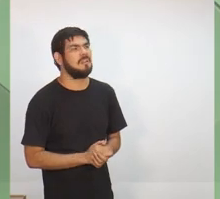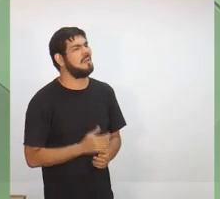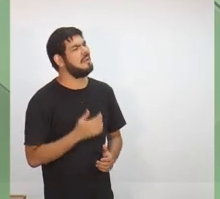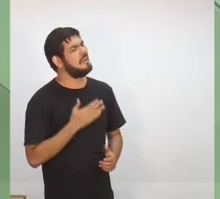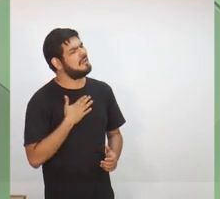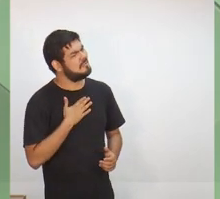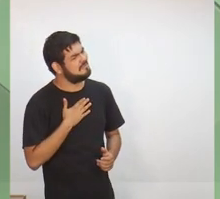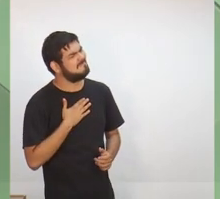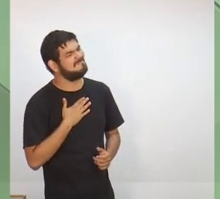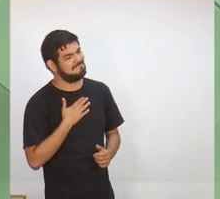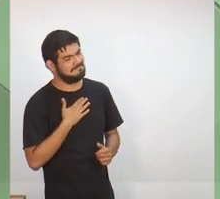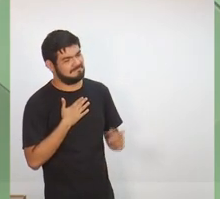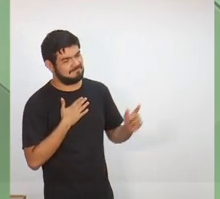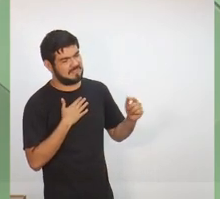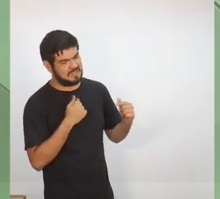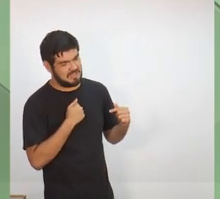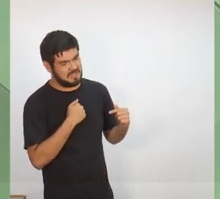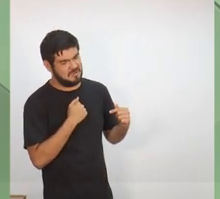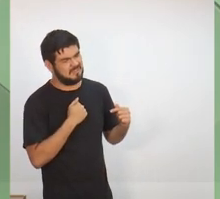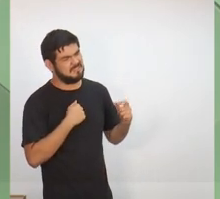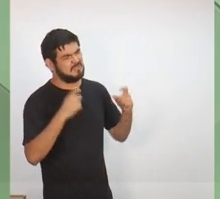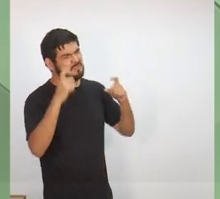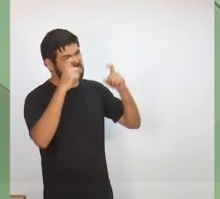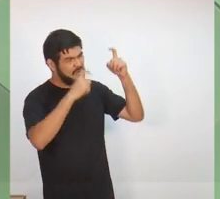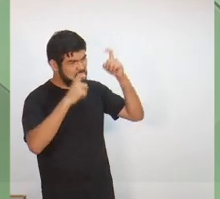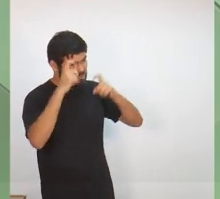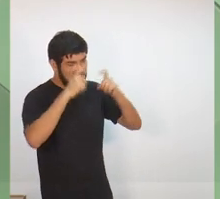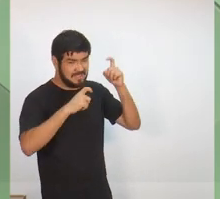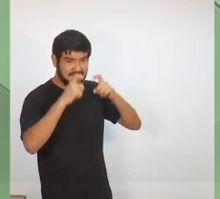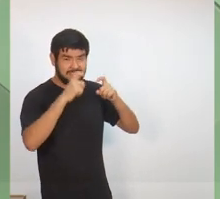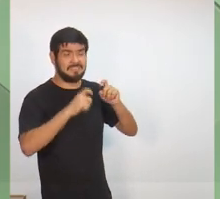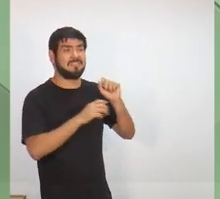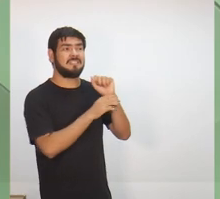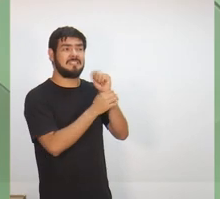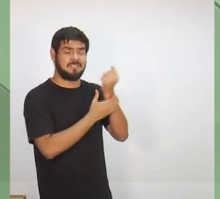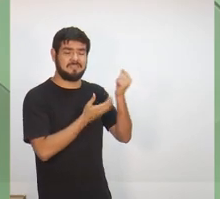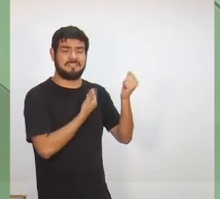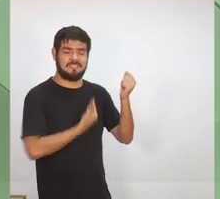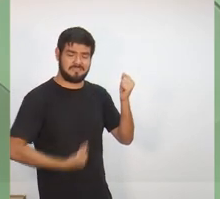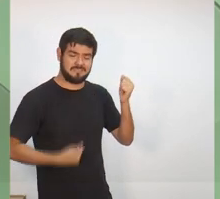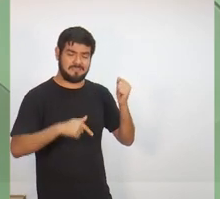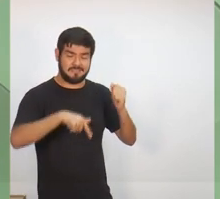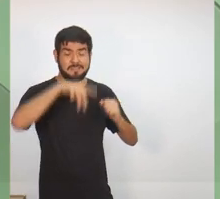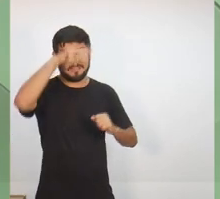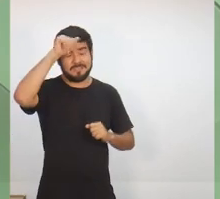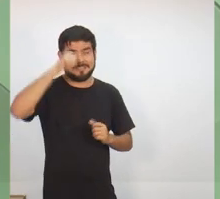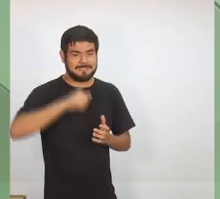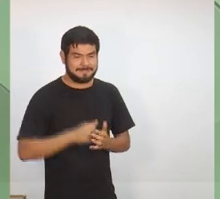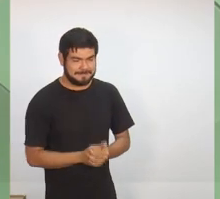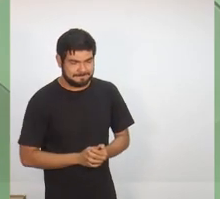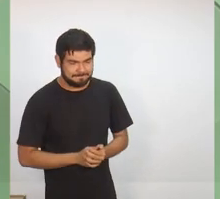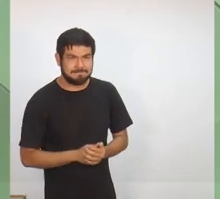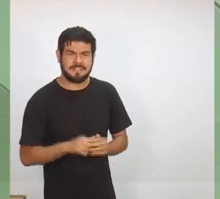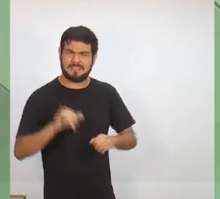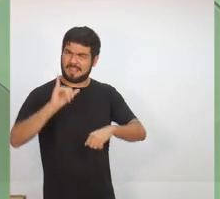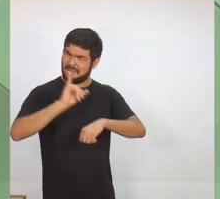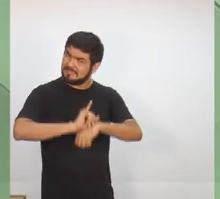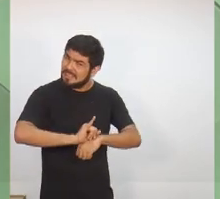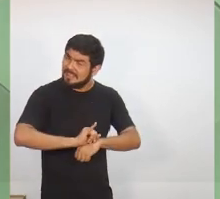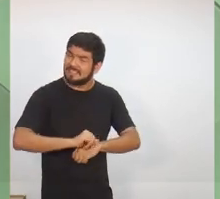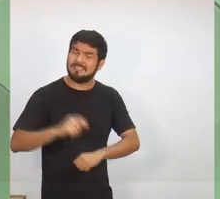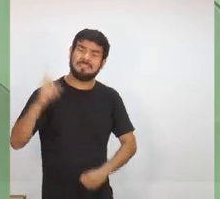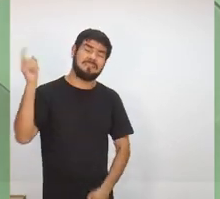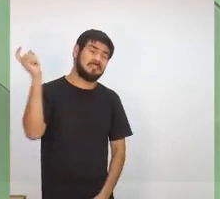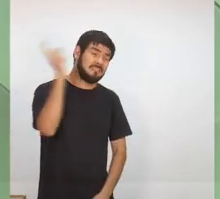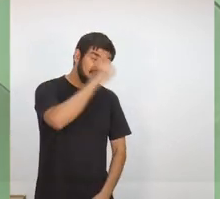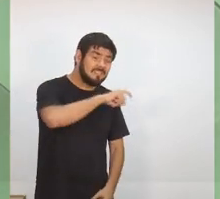preocupada, muito preocupado, perdão, com a questão da segurança pública no estado do Amazonas. Na capital o negócio está complicado,